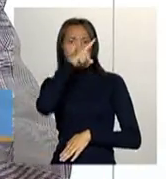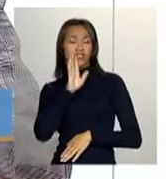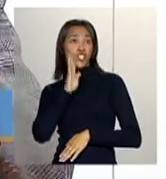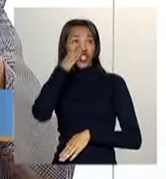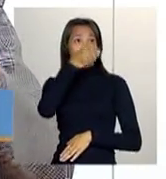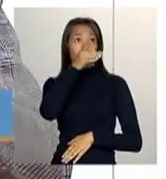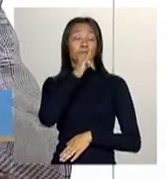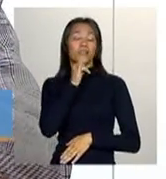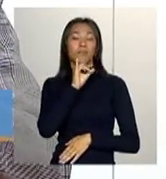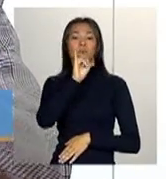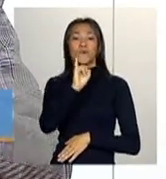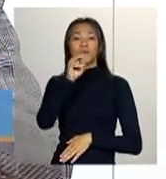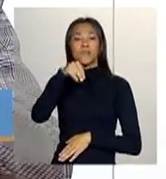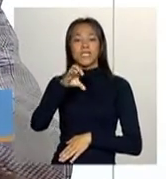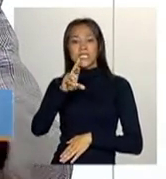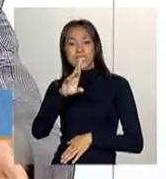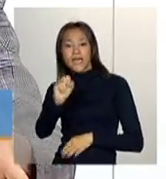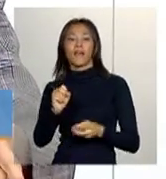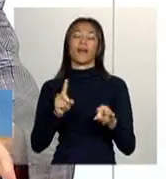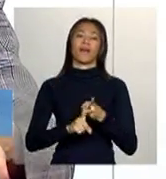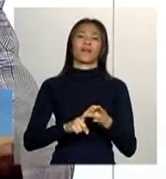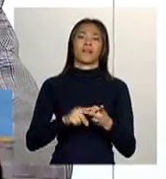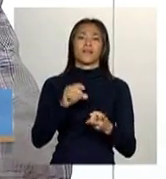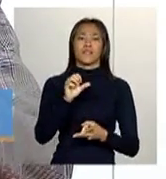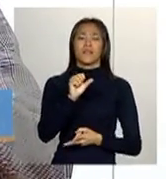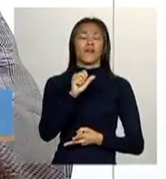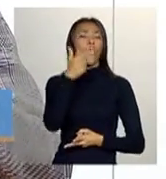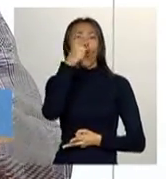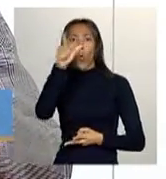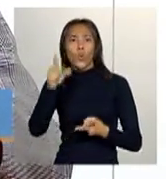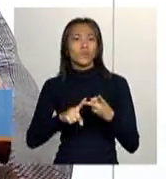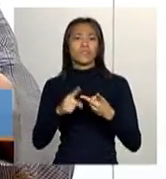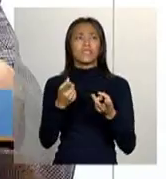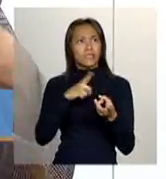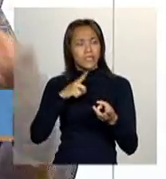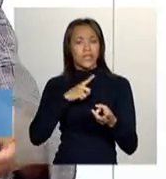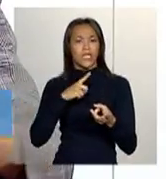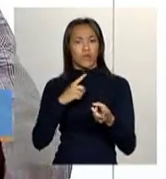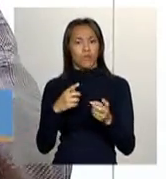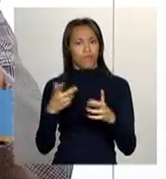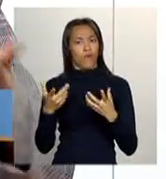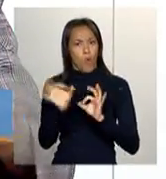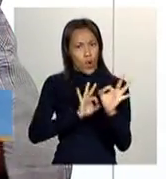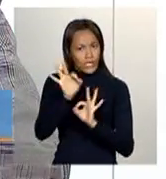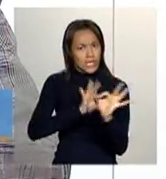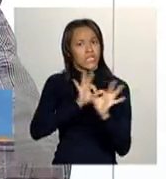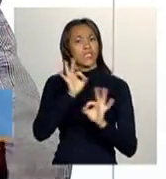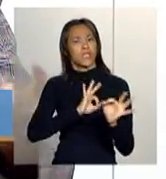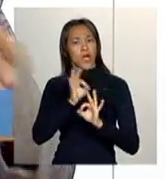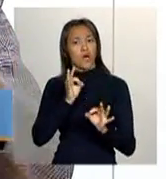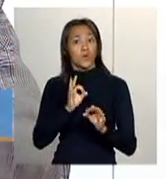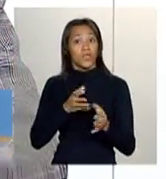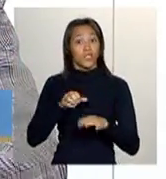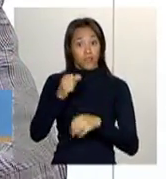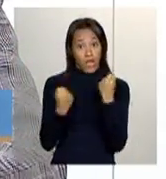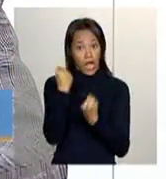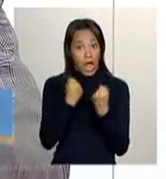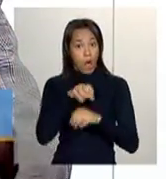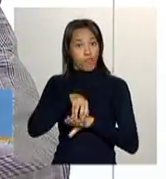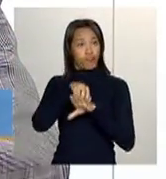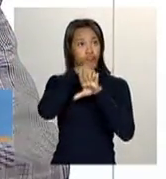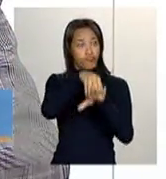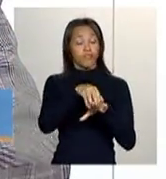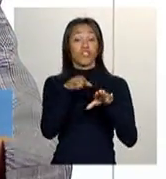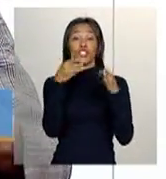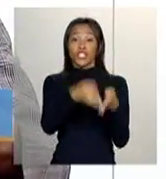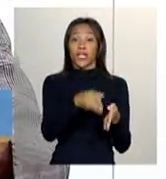com o INCRA, com uma ICMBio, que tem uma estrutura local, que faz essa questão até de logística mesmo, transporte, tudo, permite, por